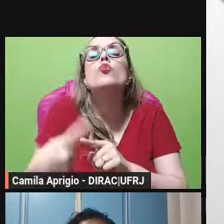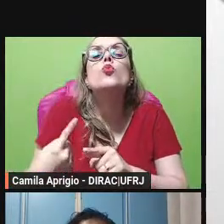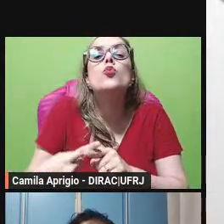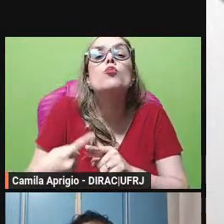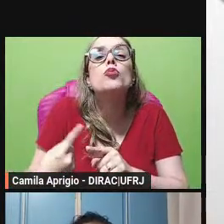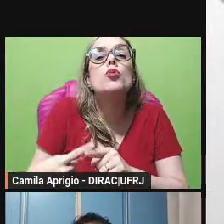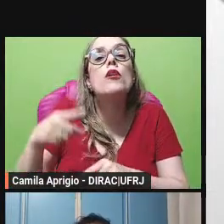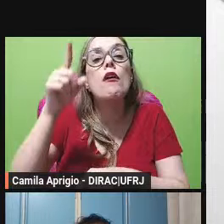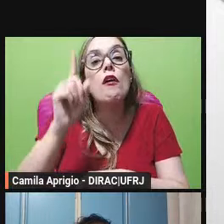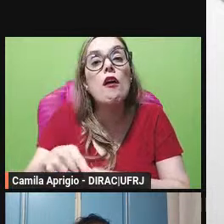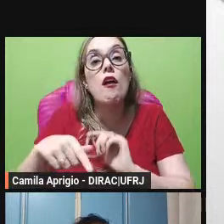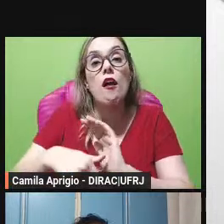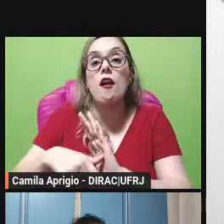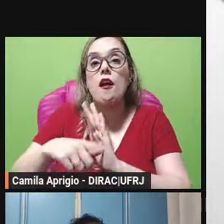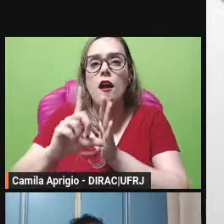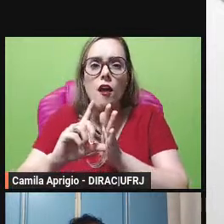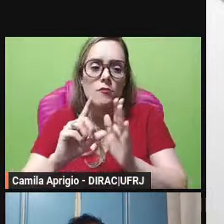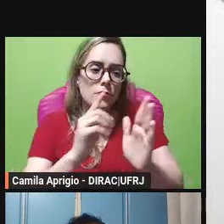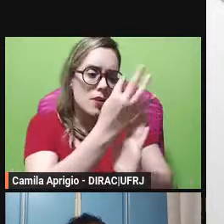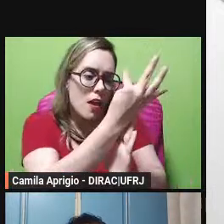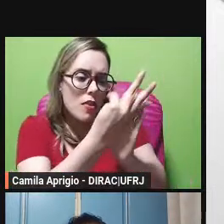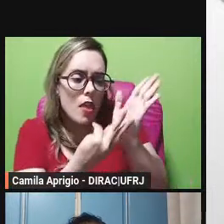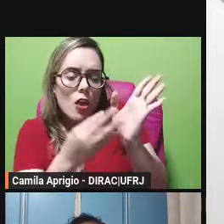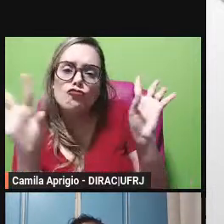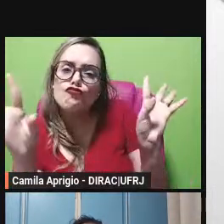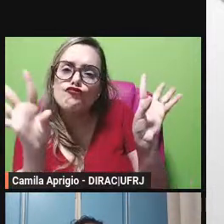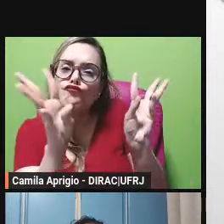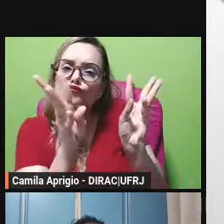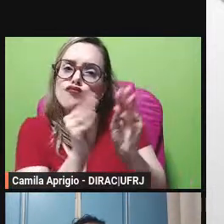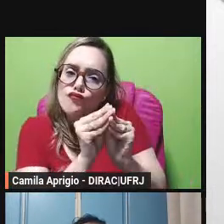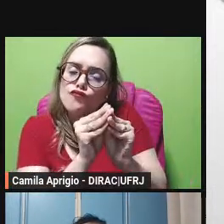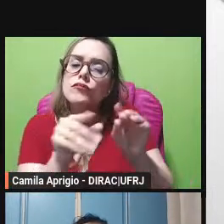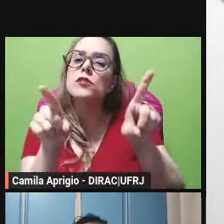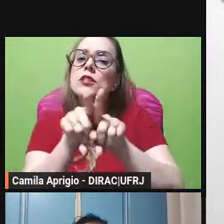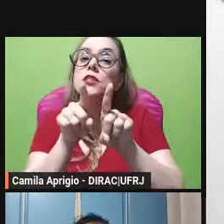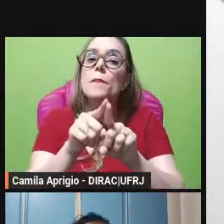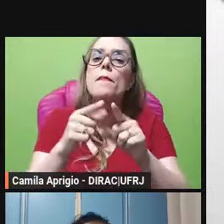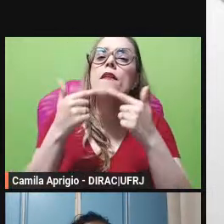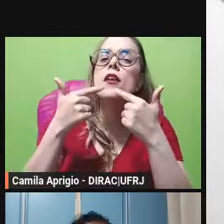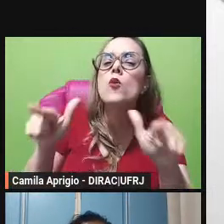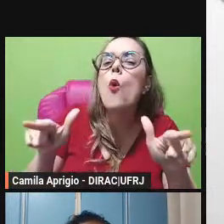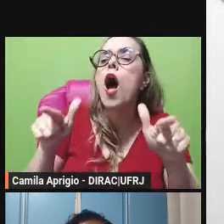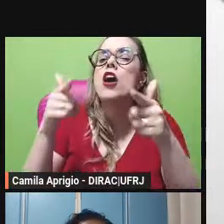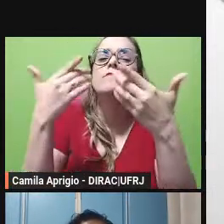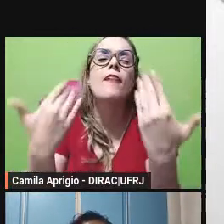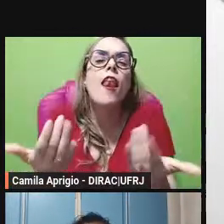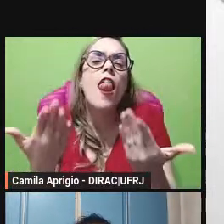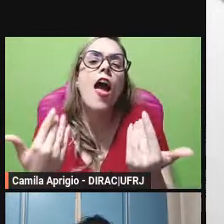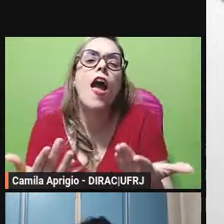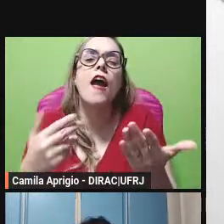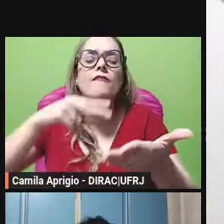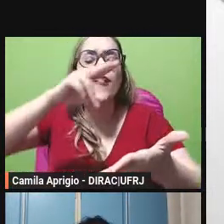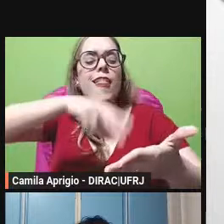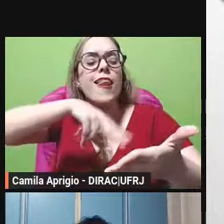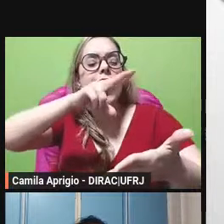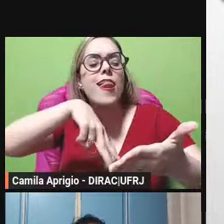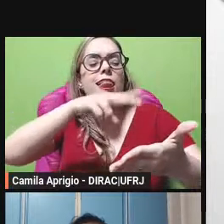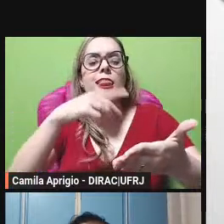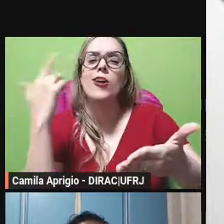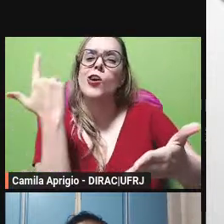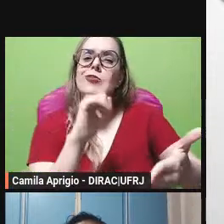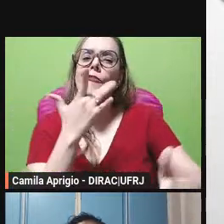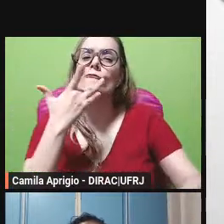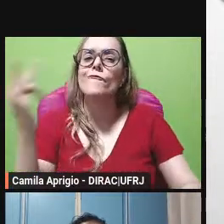fábula é texto breve tem uma linguagem relativamente simples então ela vai ser largamente usada pela escola